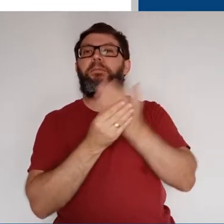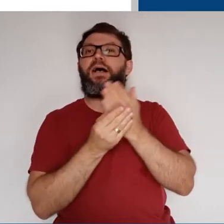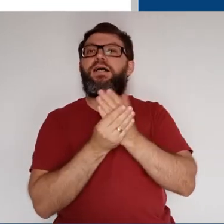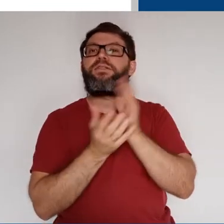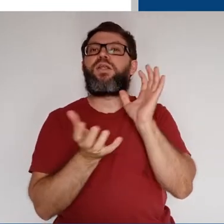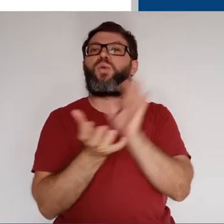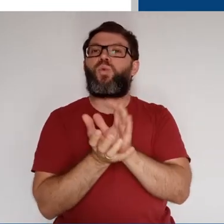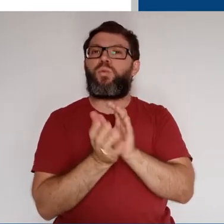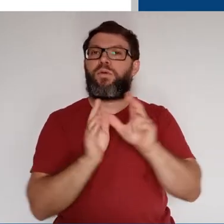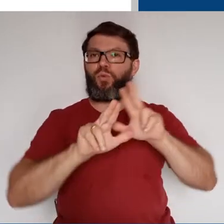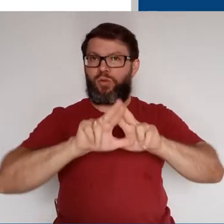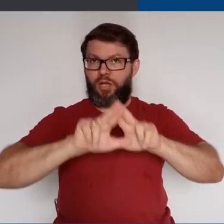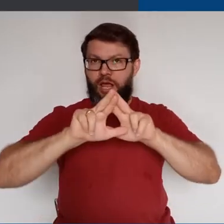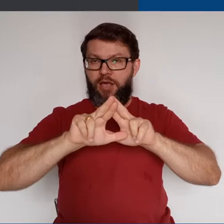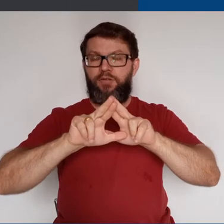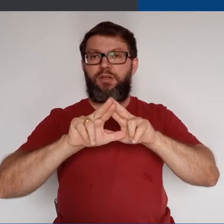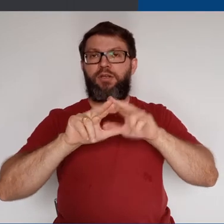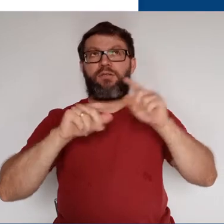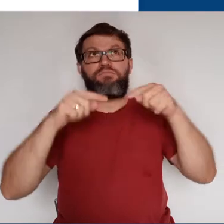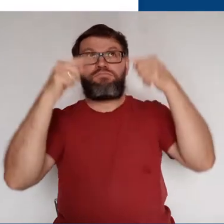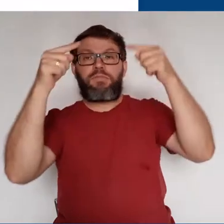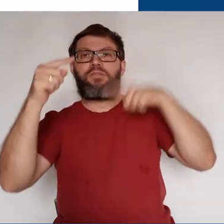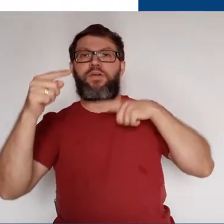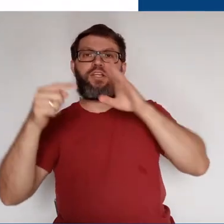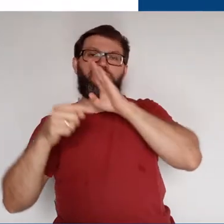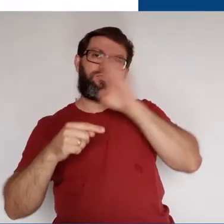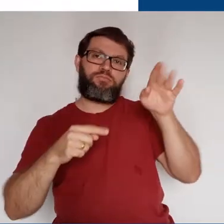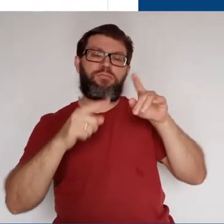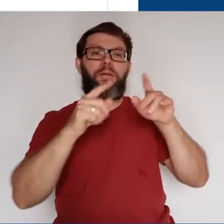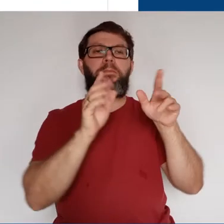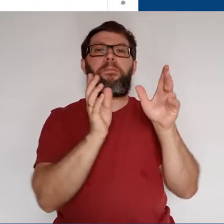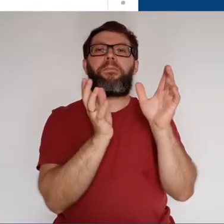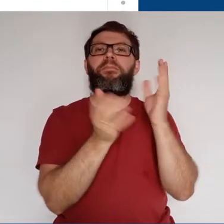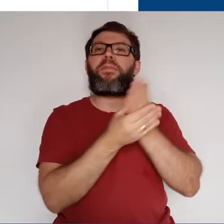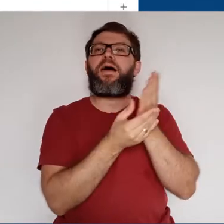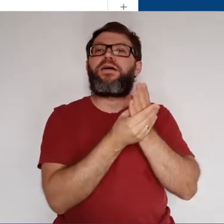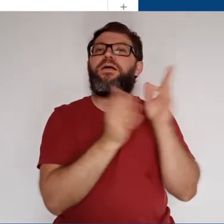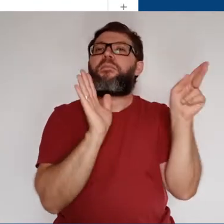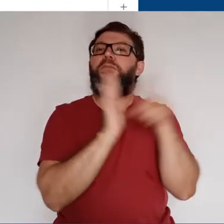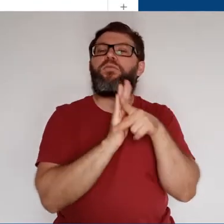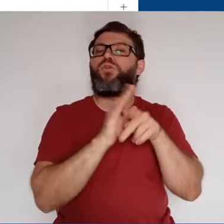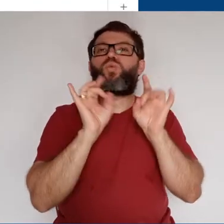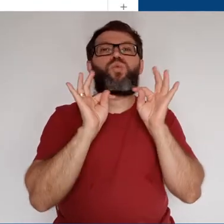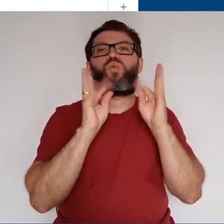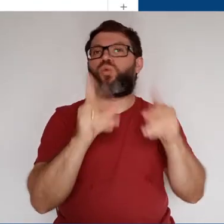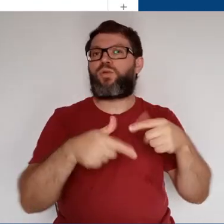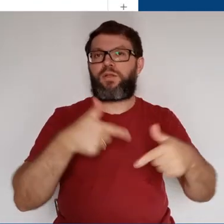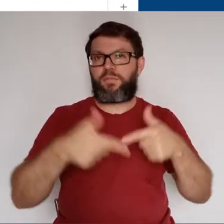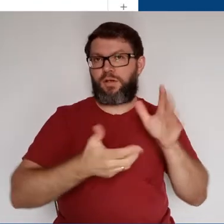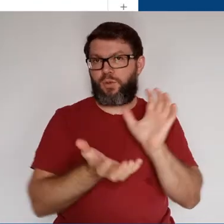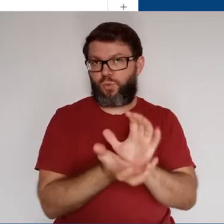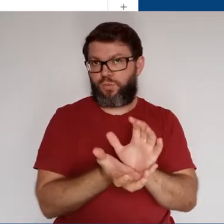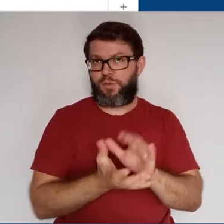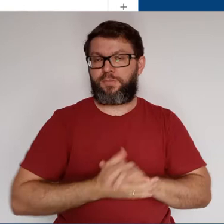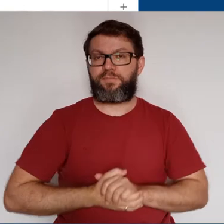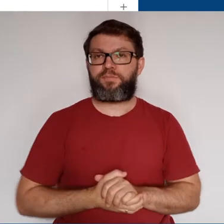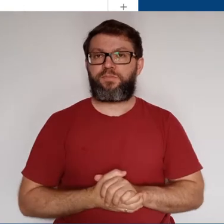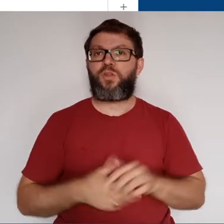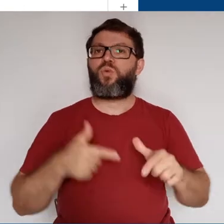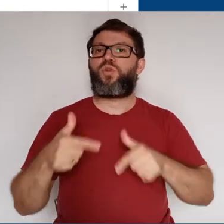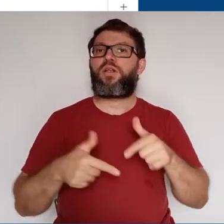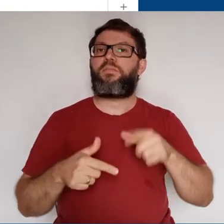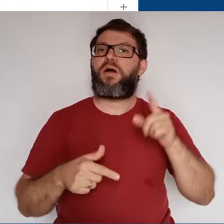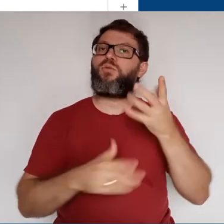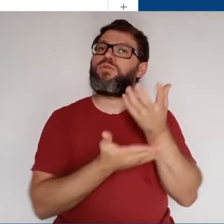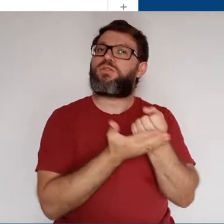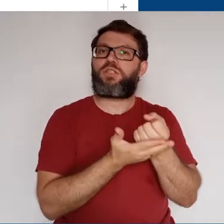Drive, na parte superior da tela, você é direcionado para uma pasta exclusiva para todos os trabalhos da turma. Os trabalhos